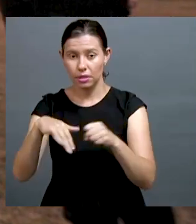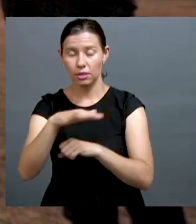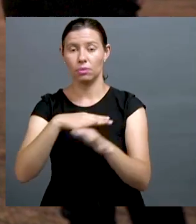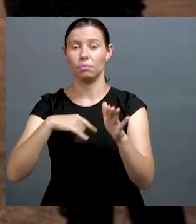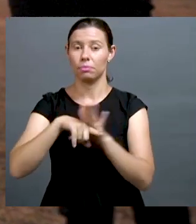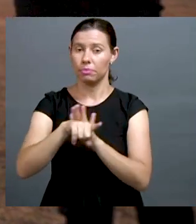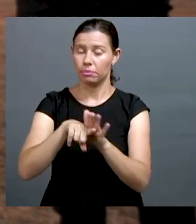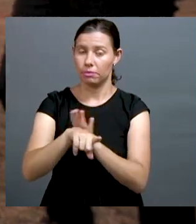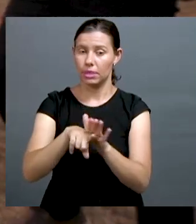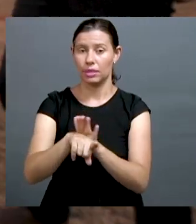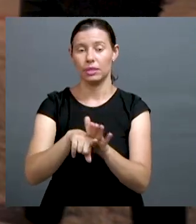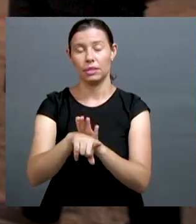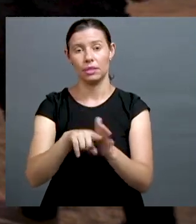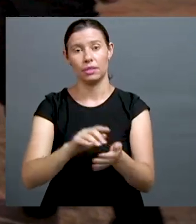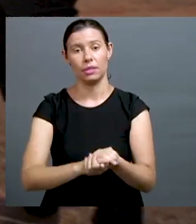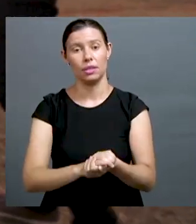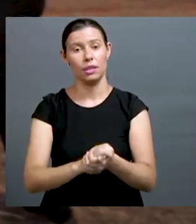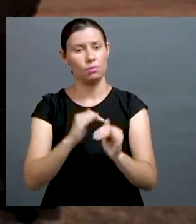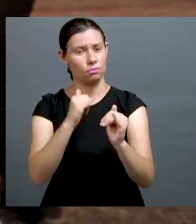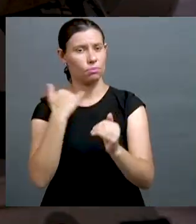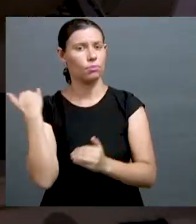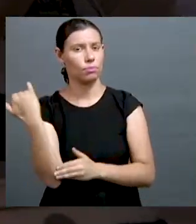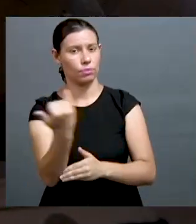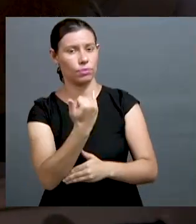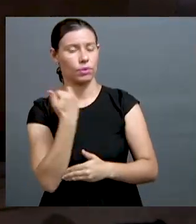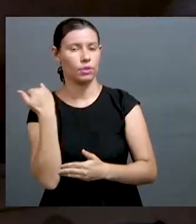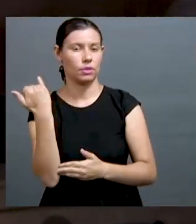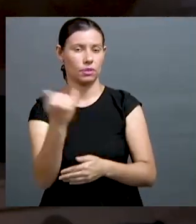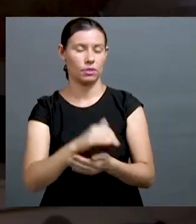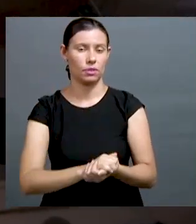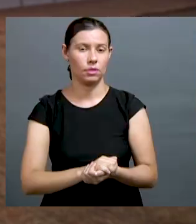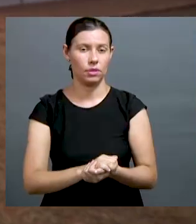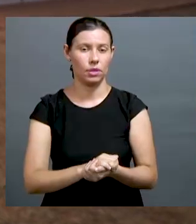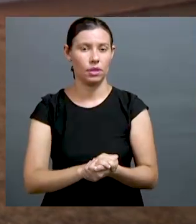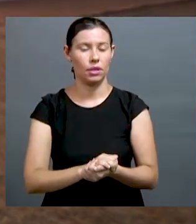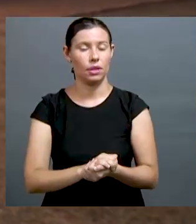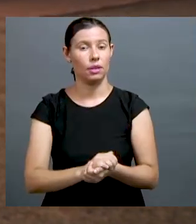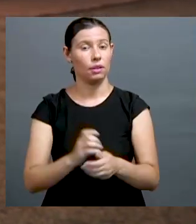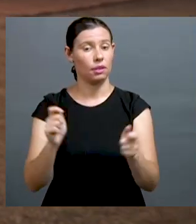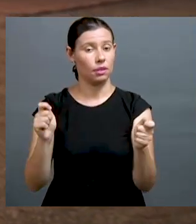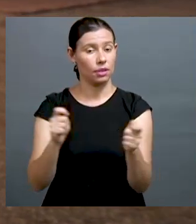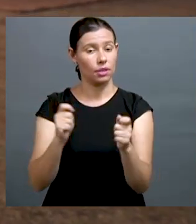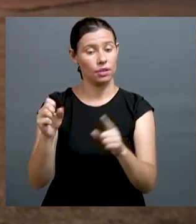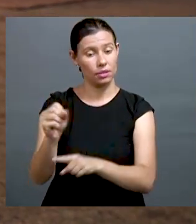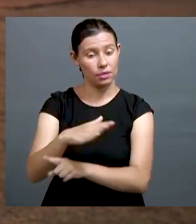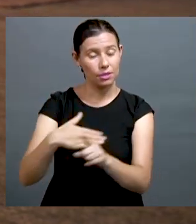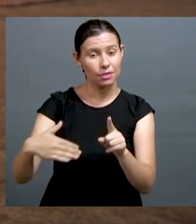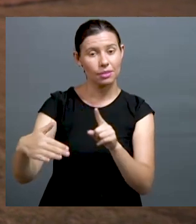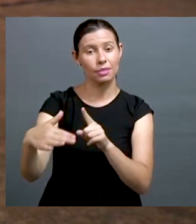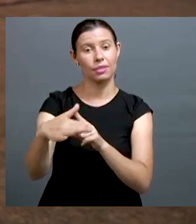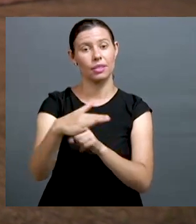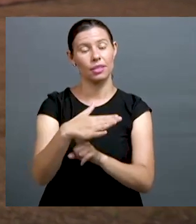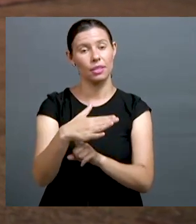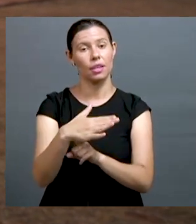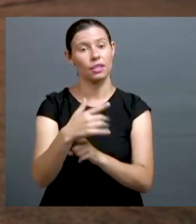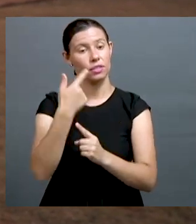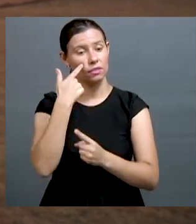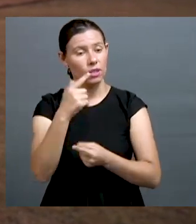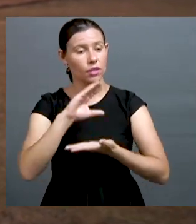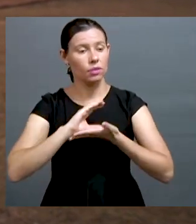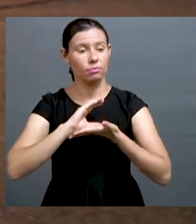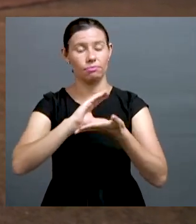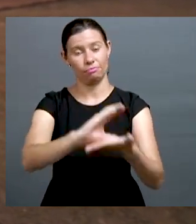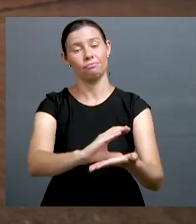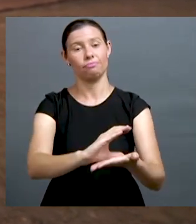Mas esses projetos de extensão, de pesquisa, né, eles também têm uma relevância muito grande no